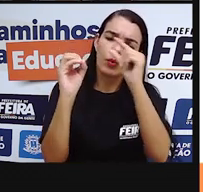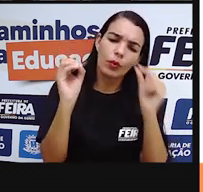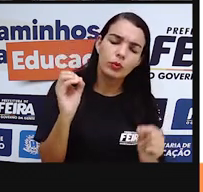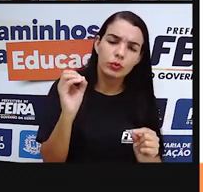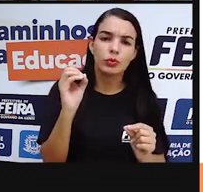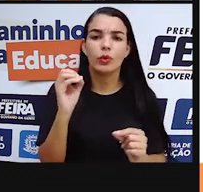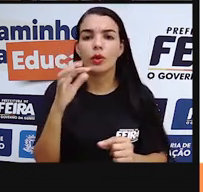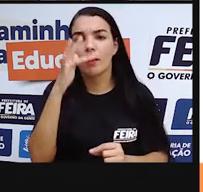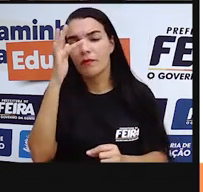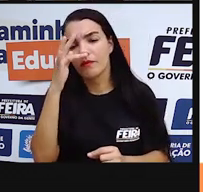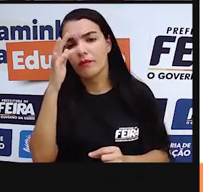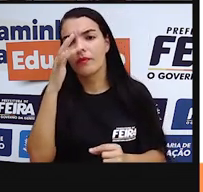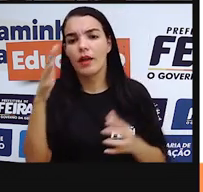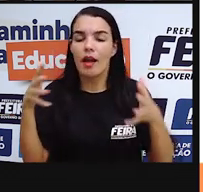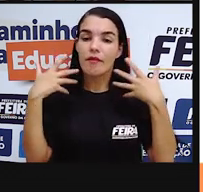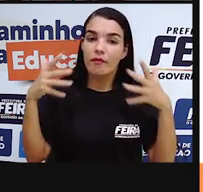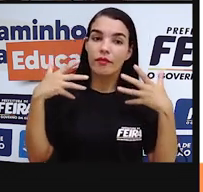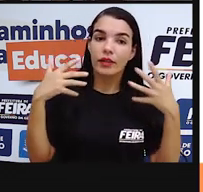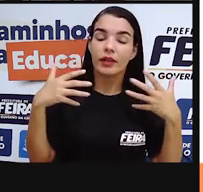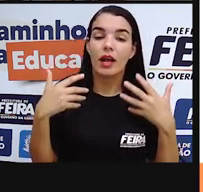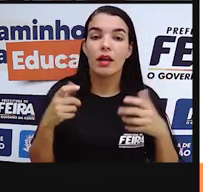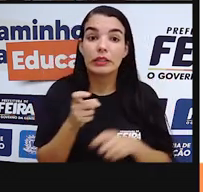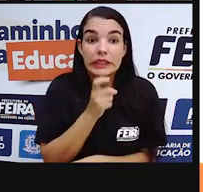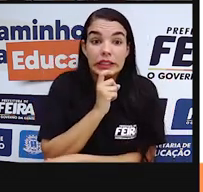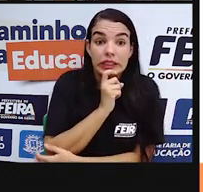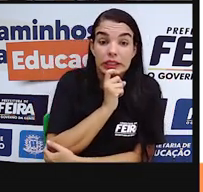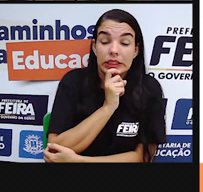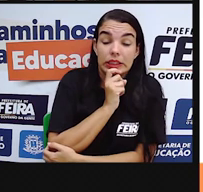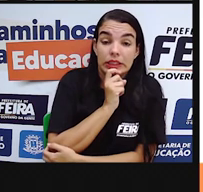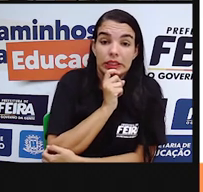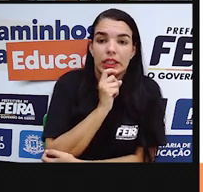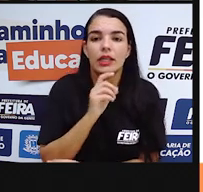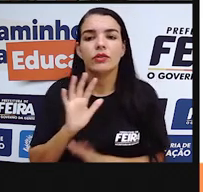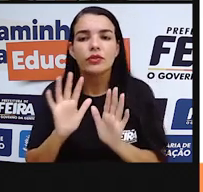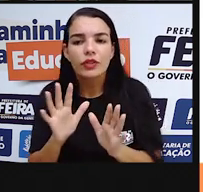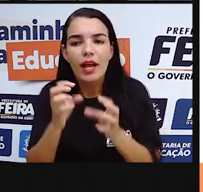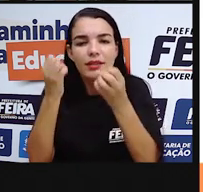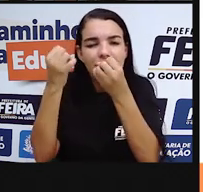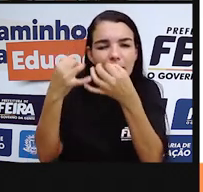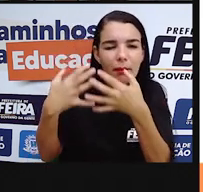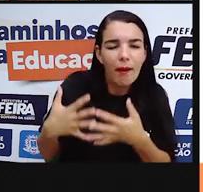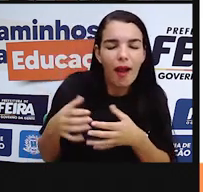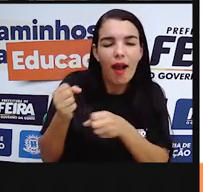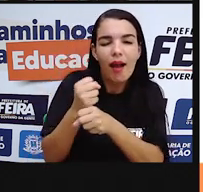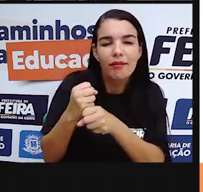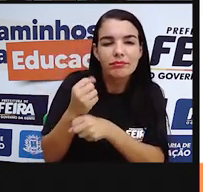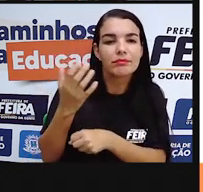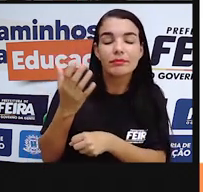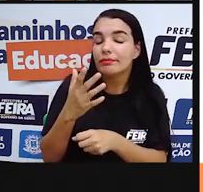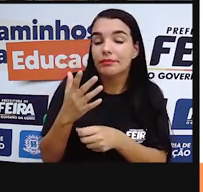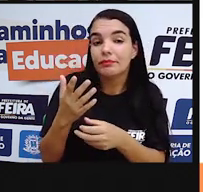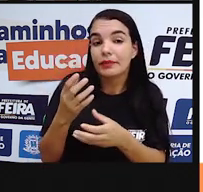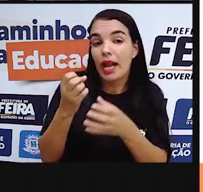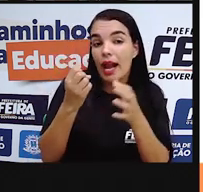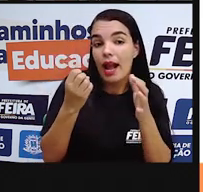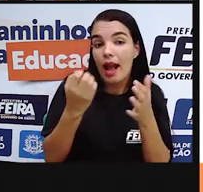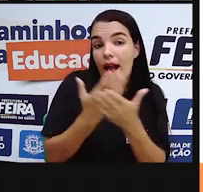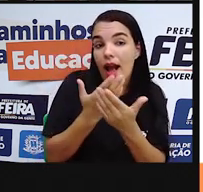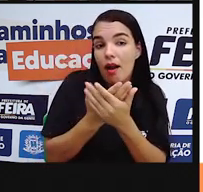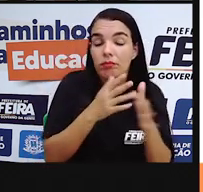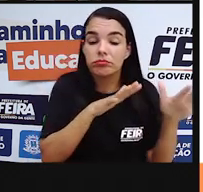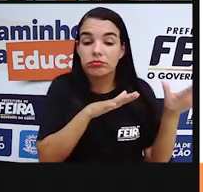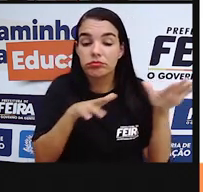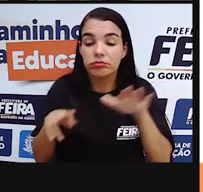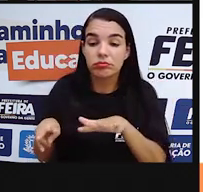o inverno? A pró já disse para vocês na aula anterior, na aula da semana passada, que a gente falou sobre